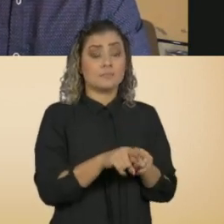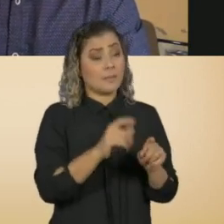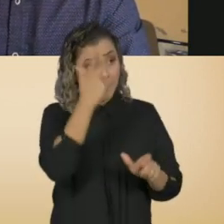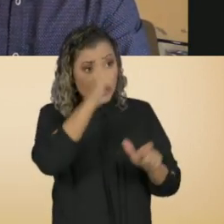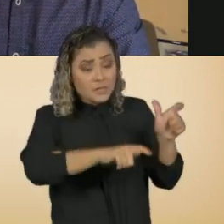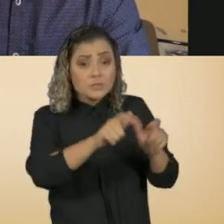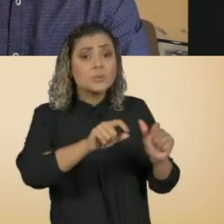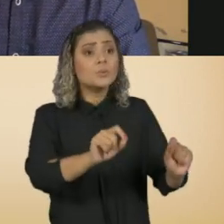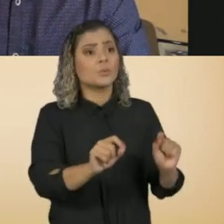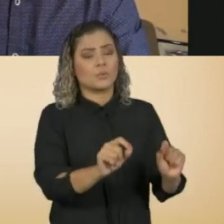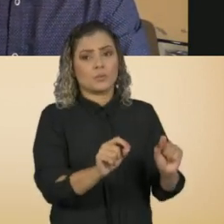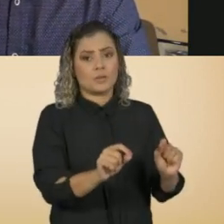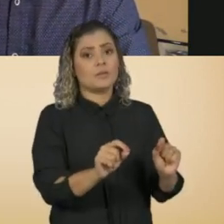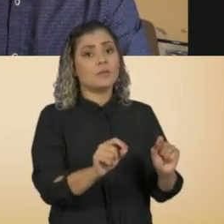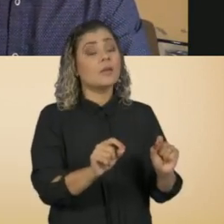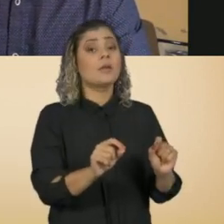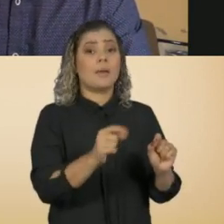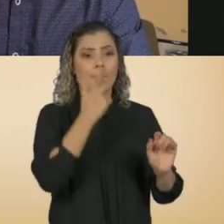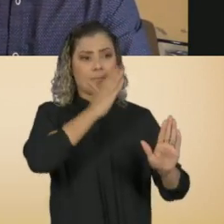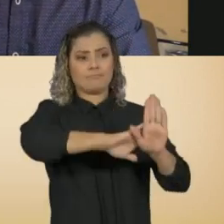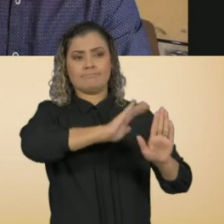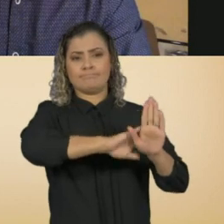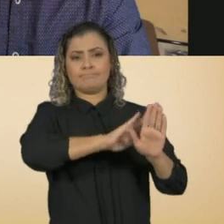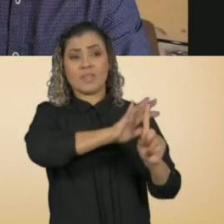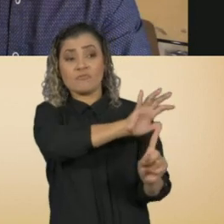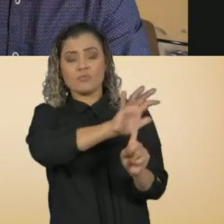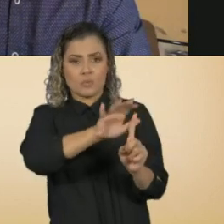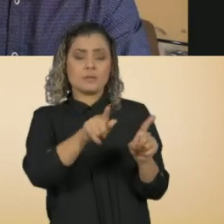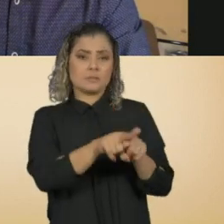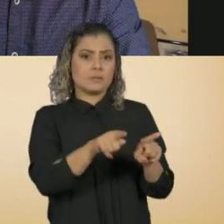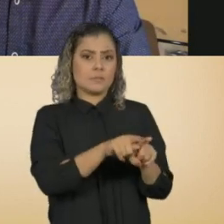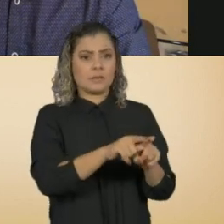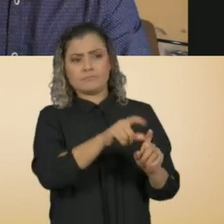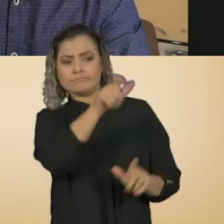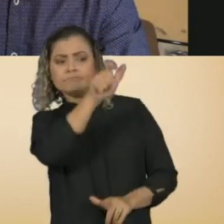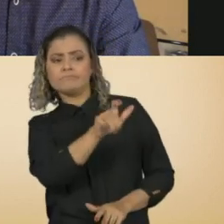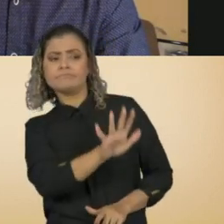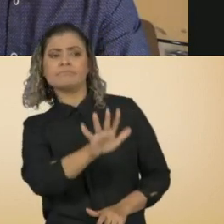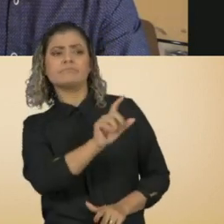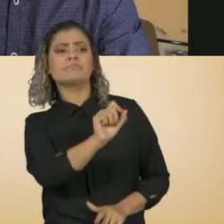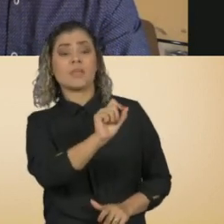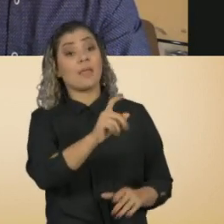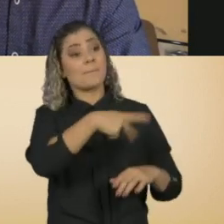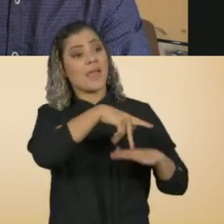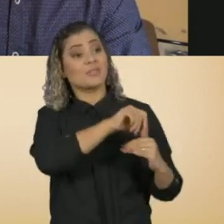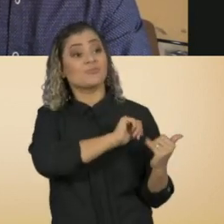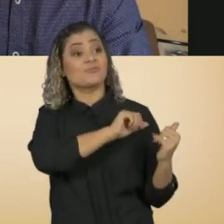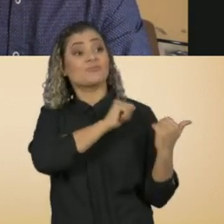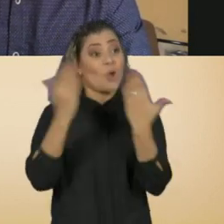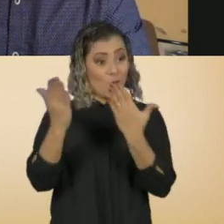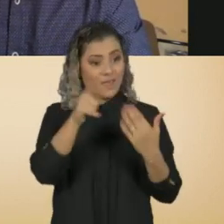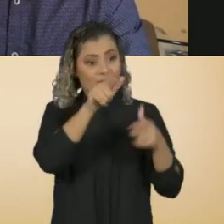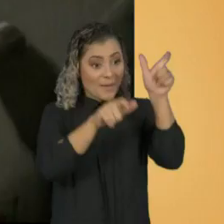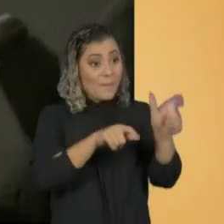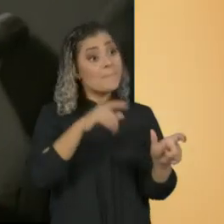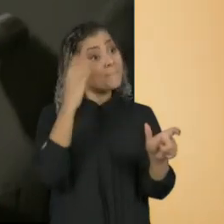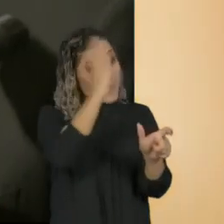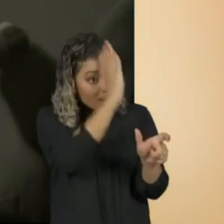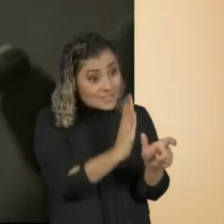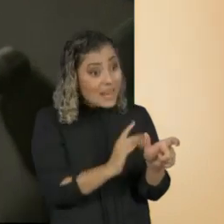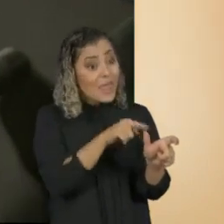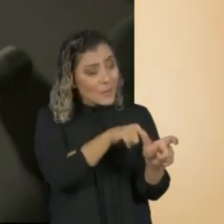a gente achou, e eu achei a história de Sérgio a história perfeita para começar. É um brasileiro importante na história